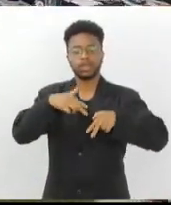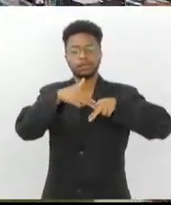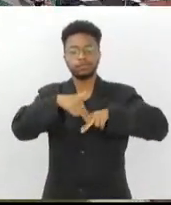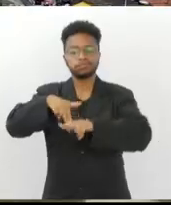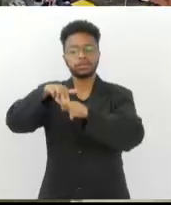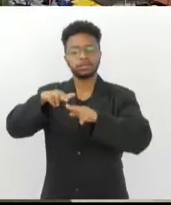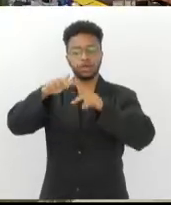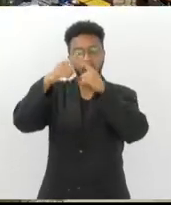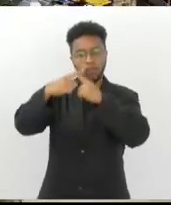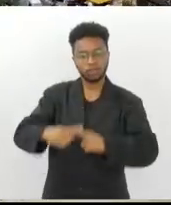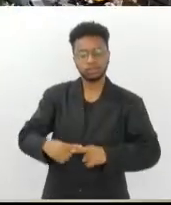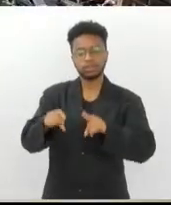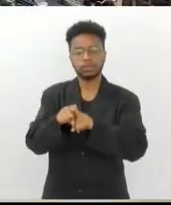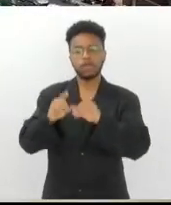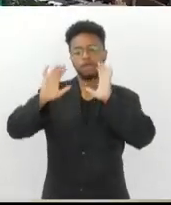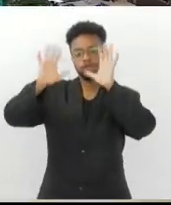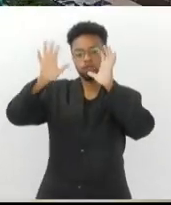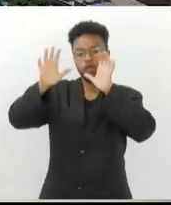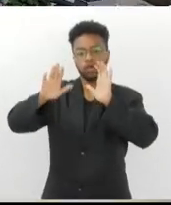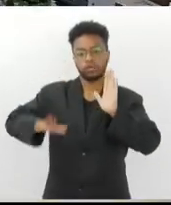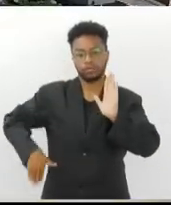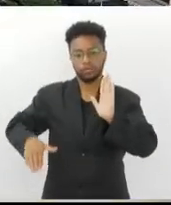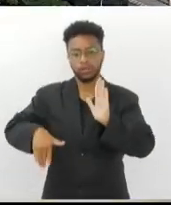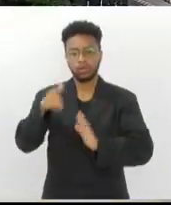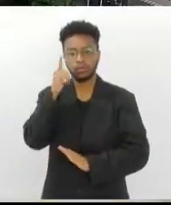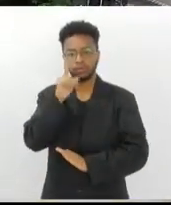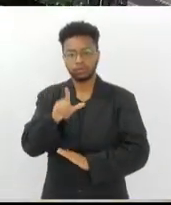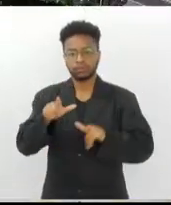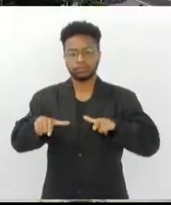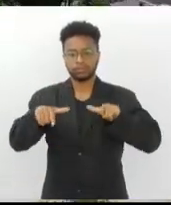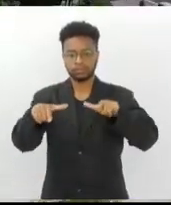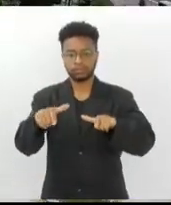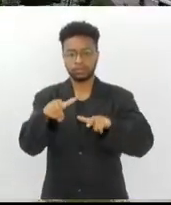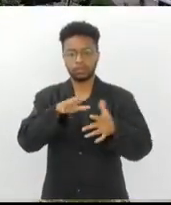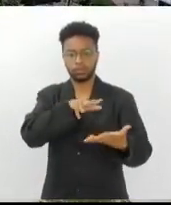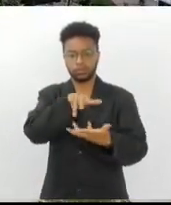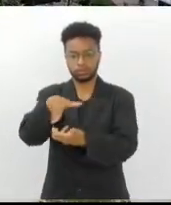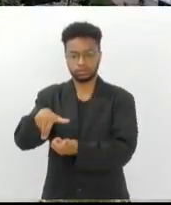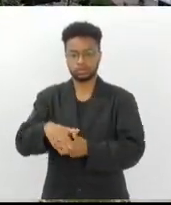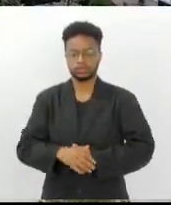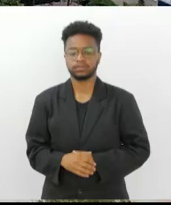e as competições de vôlei de praia, garantiu o certificado internacional.